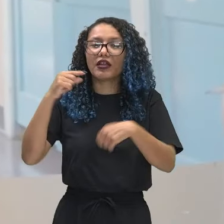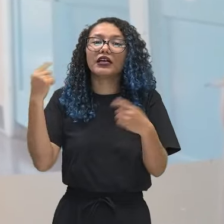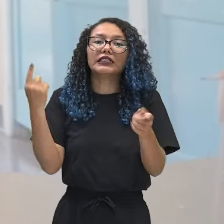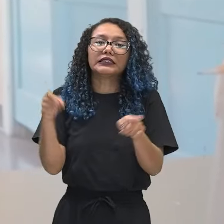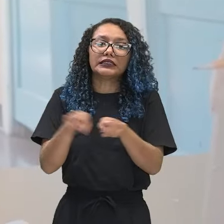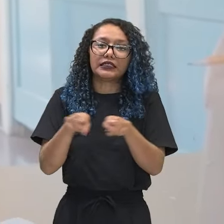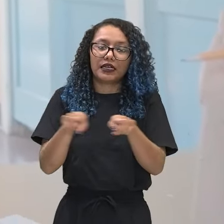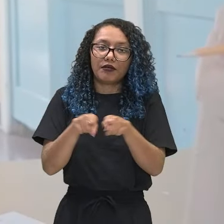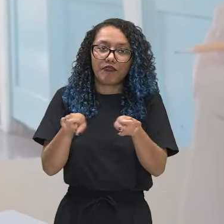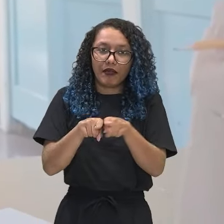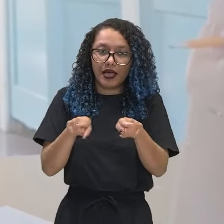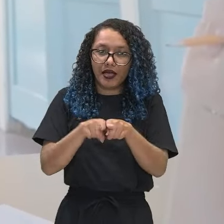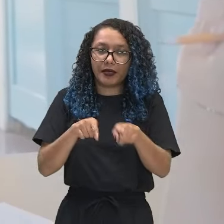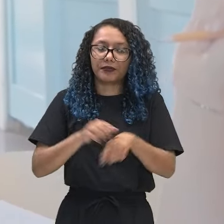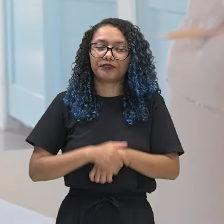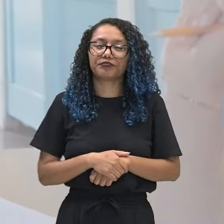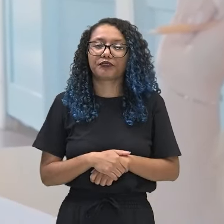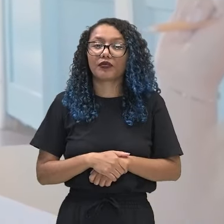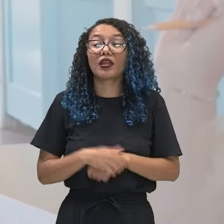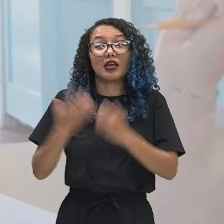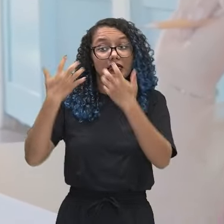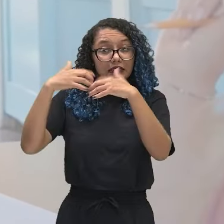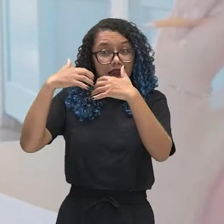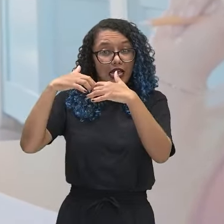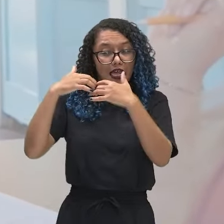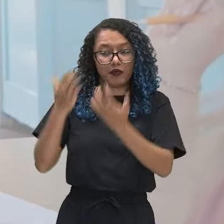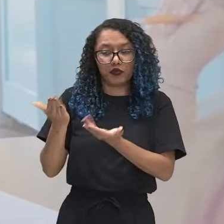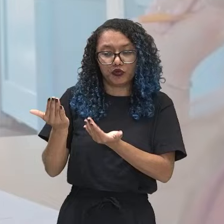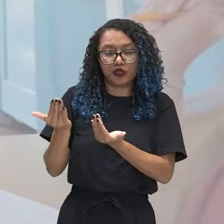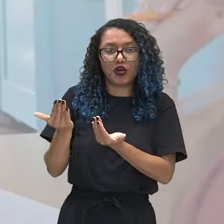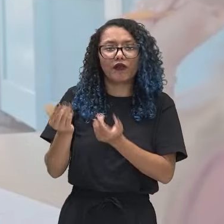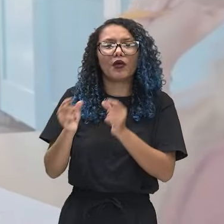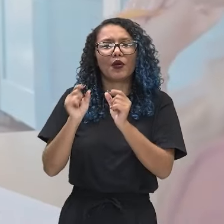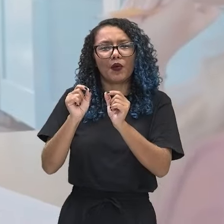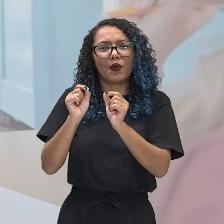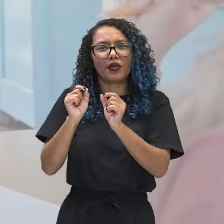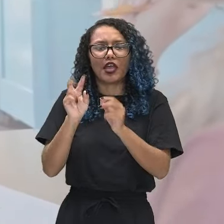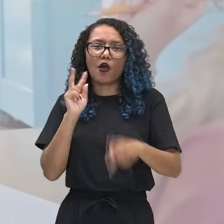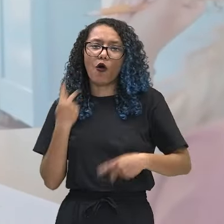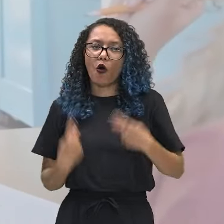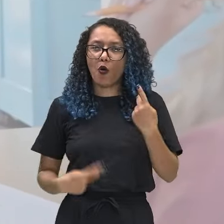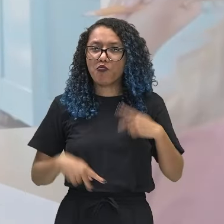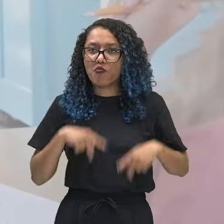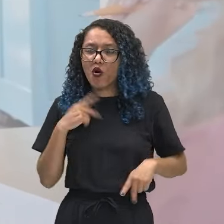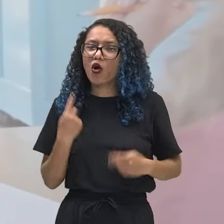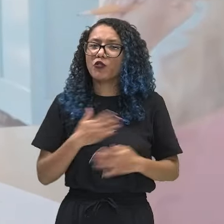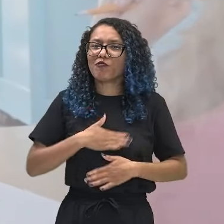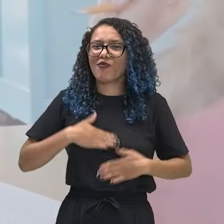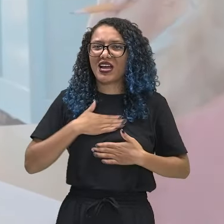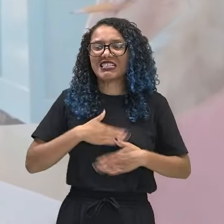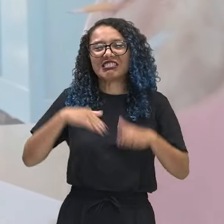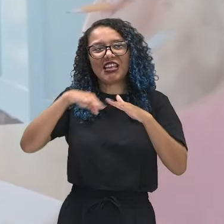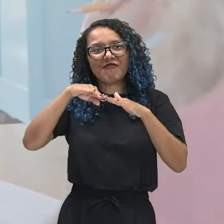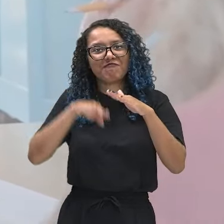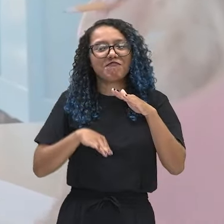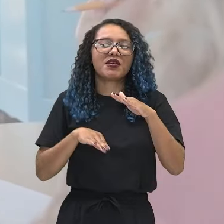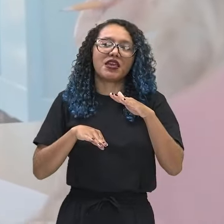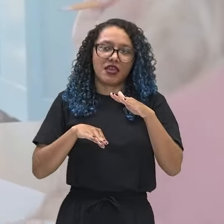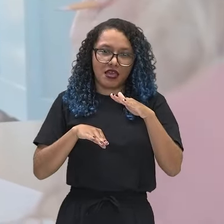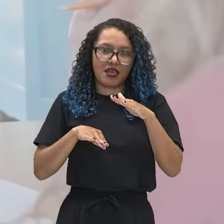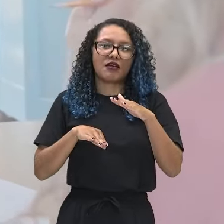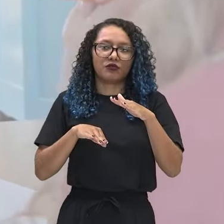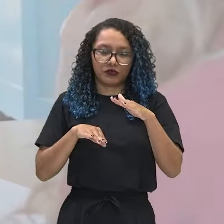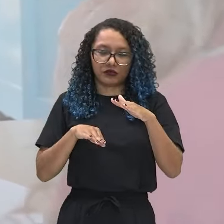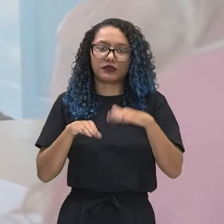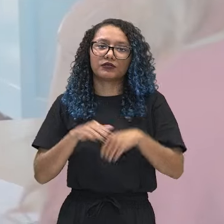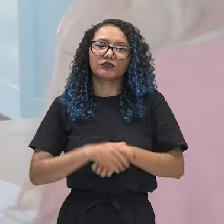emoções, o cérebro adolescente contém níveis mais baixos de serotonina e dopamina, que são neurotransmissores